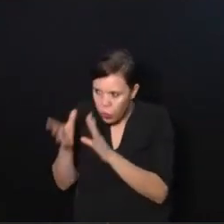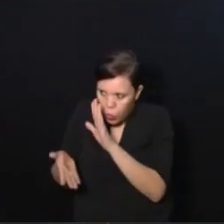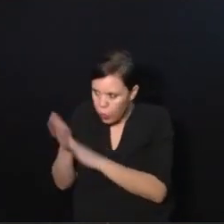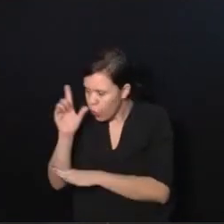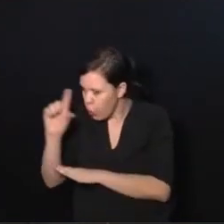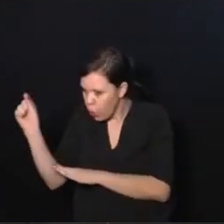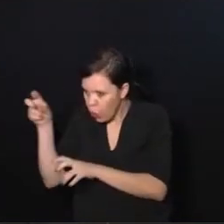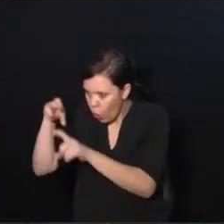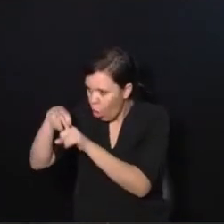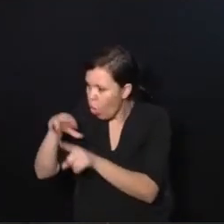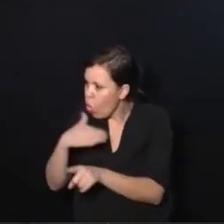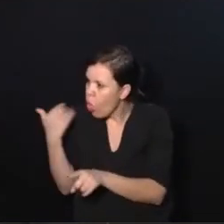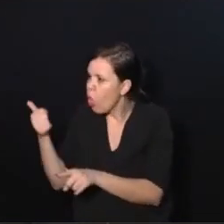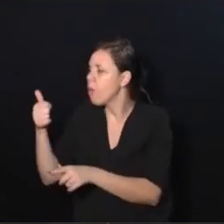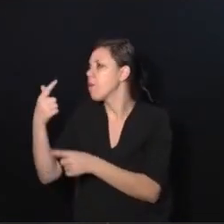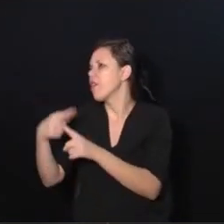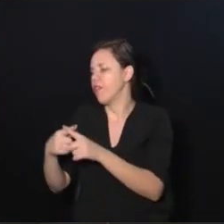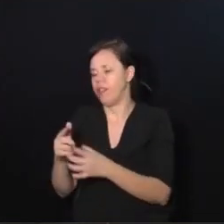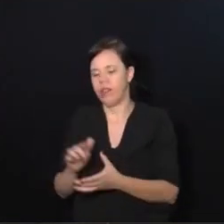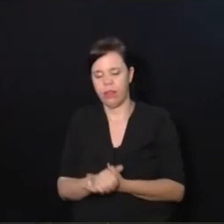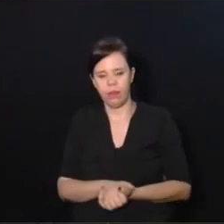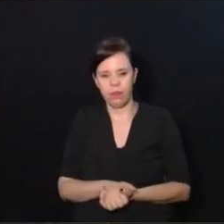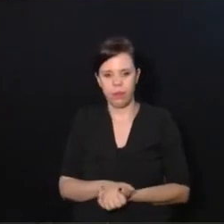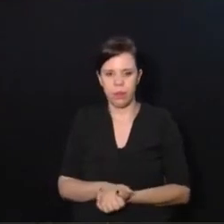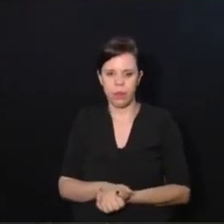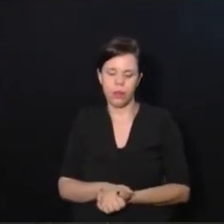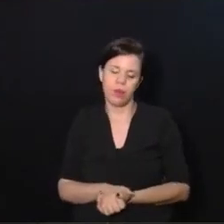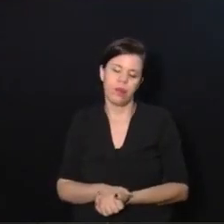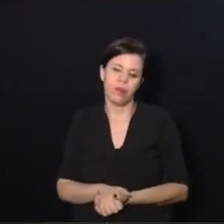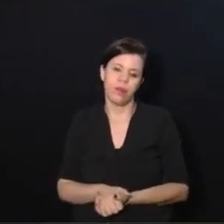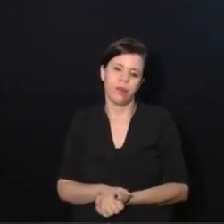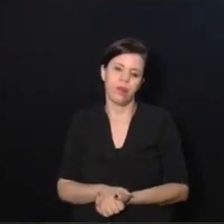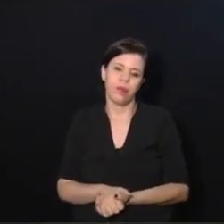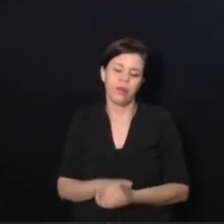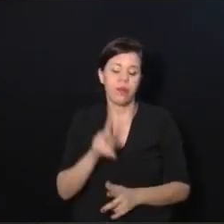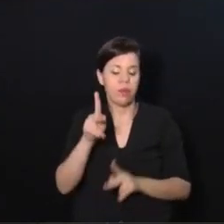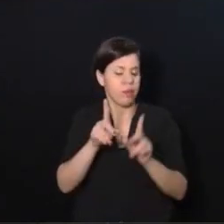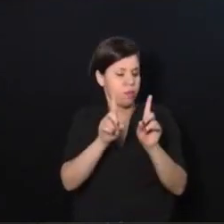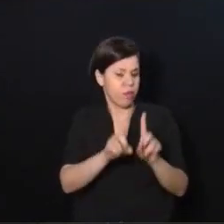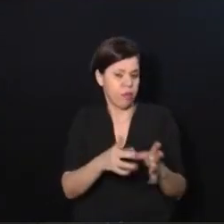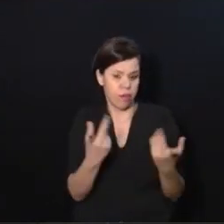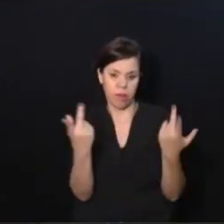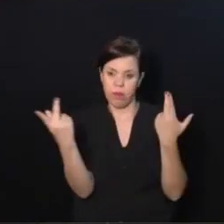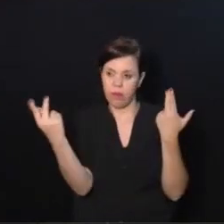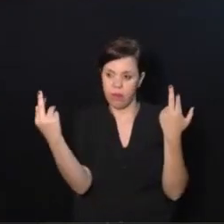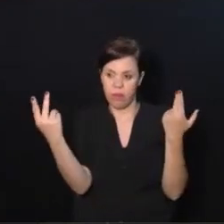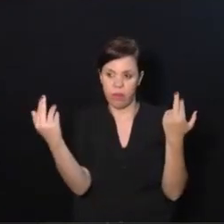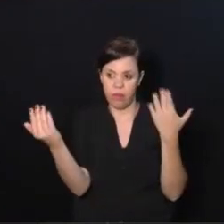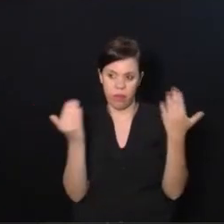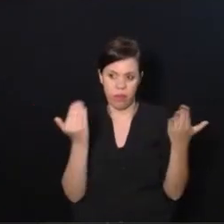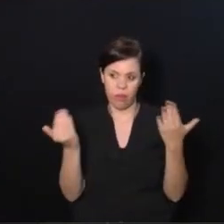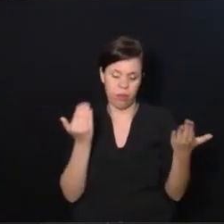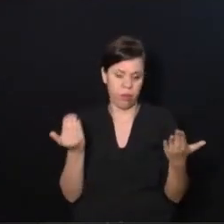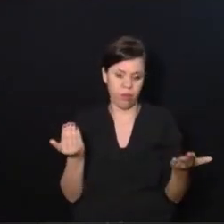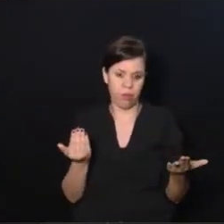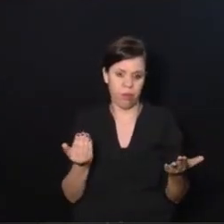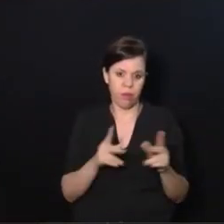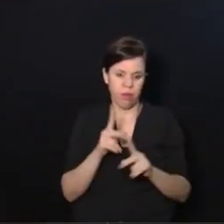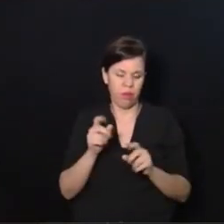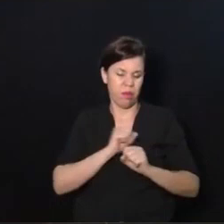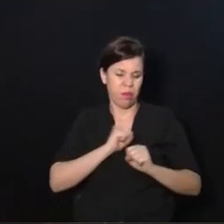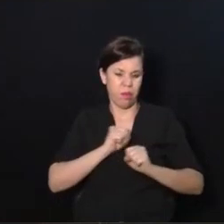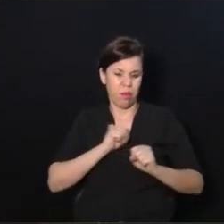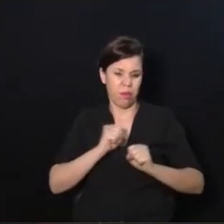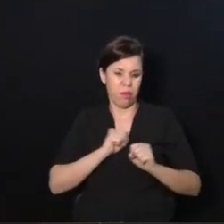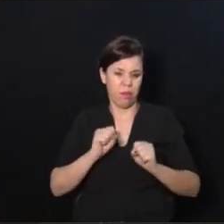sair, ele vai ser atropelado e vai morrer na primeira vez. E com as pessoas com deficiência, é a mesma coisa. As pessoas adoram